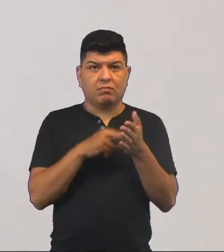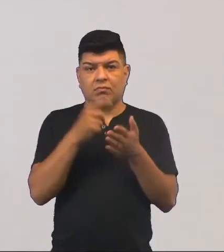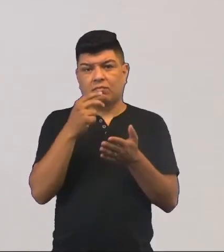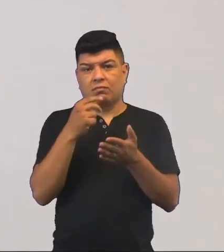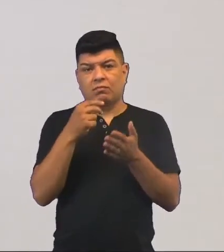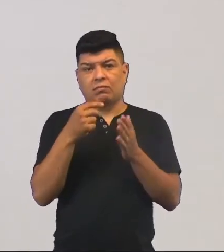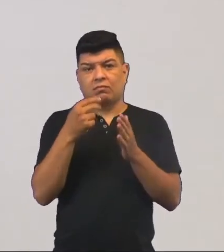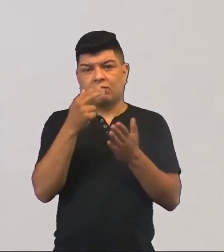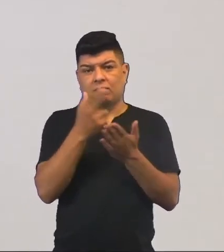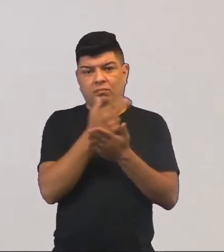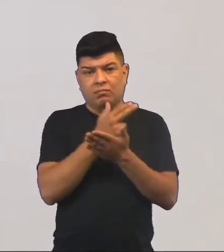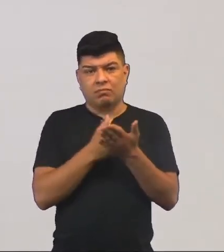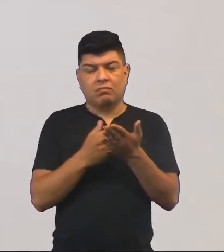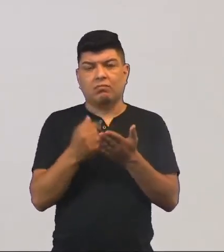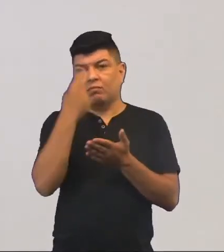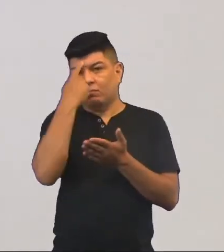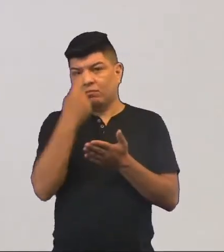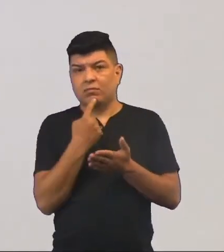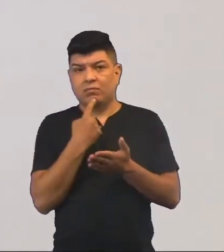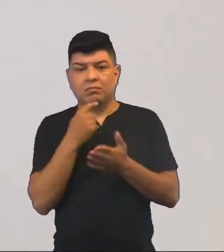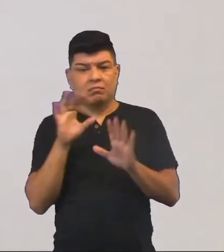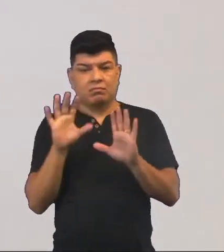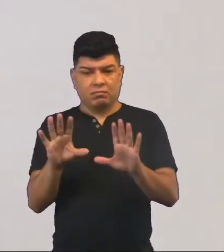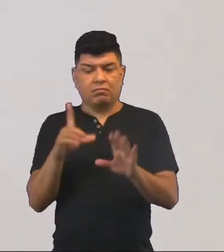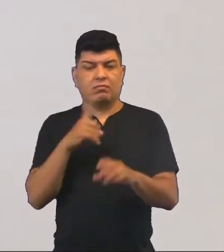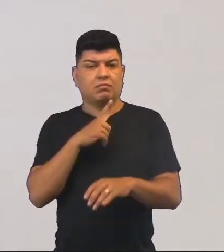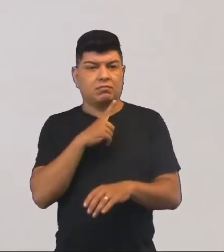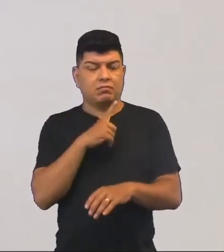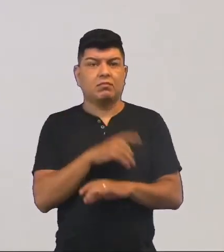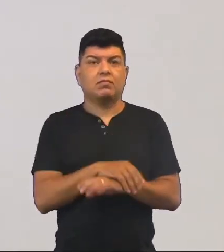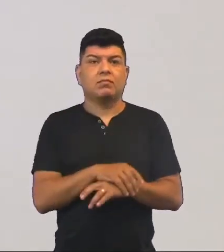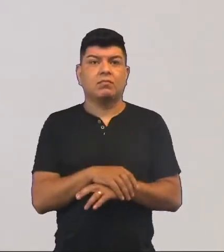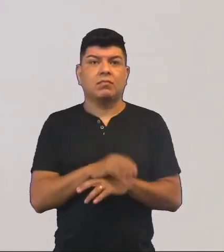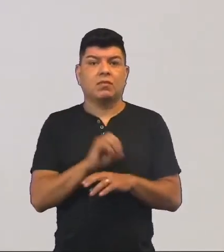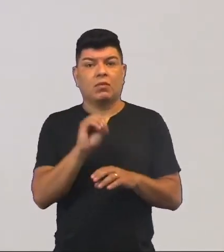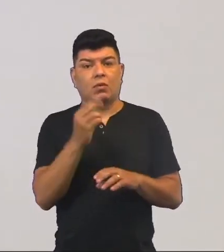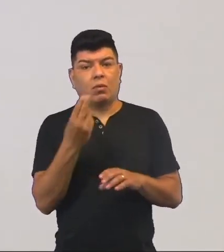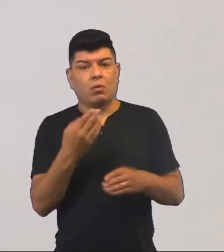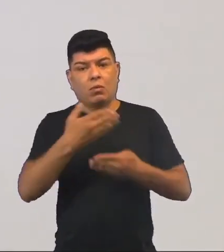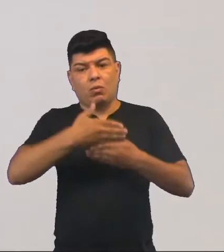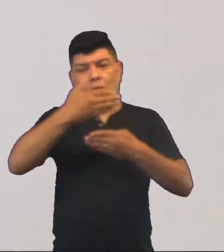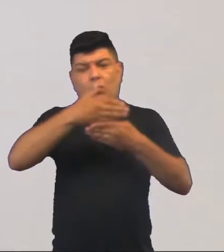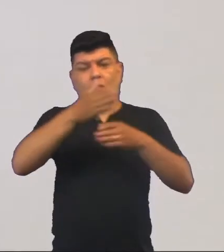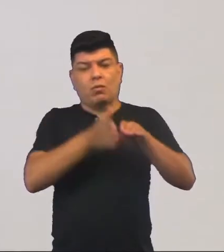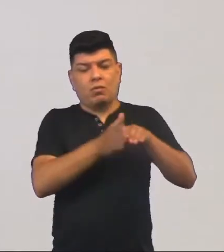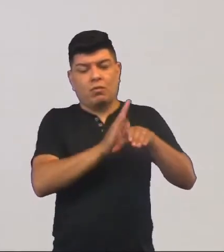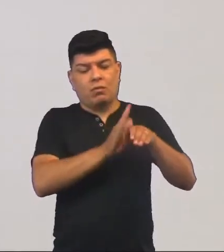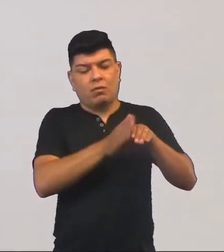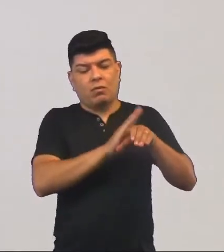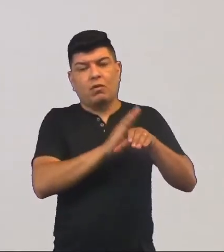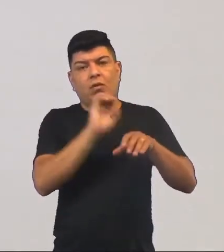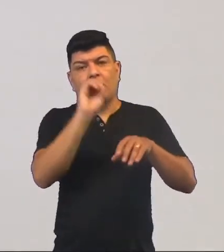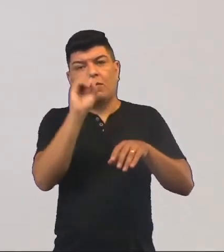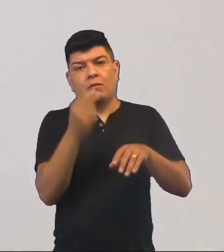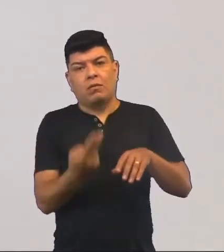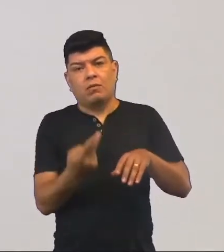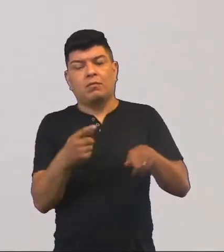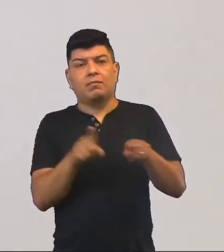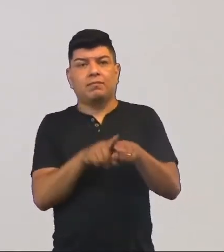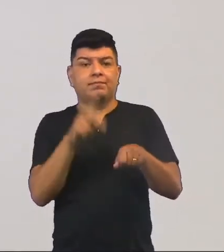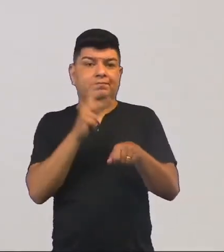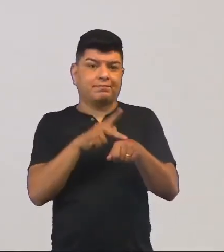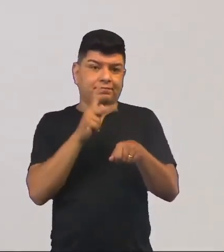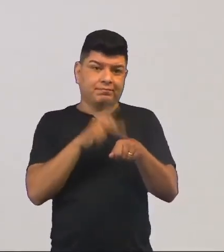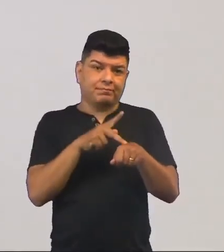figuras, dessas imagens que estavam lá registradas. Ou nas paredes, das cavernas, ou então